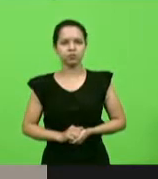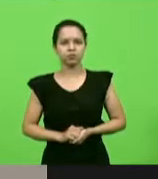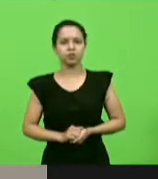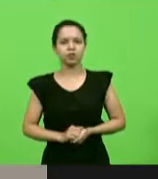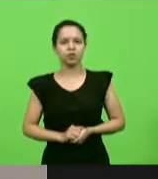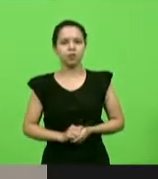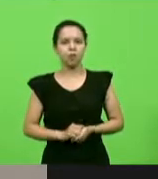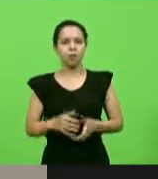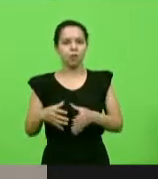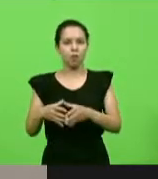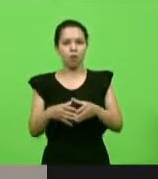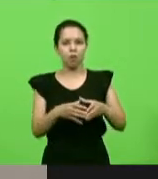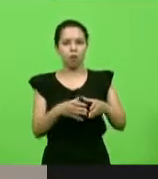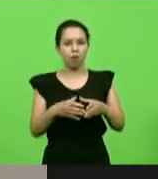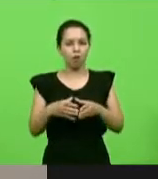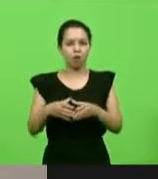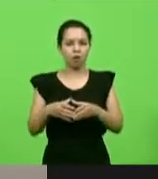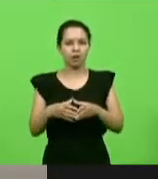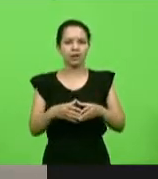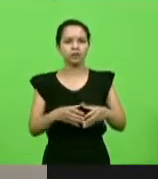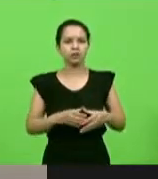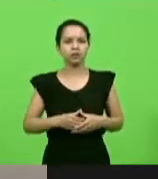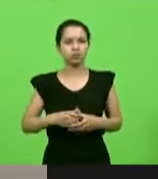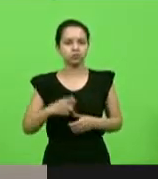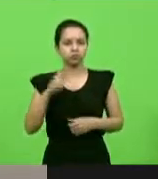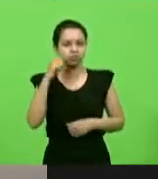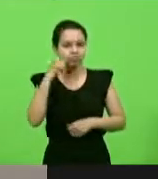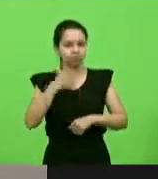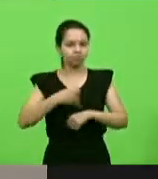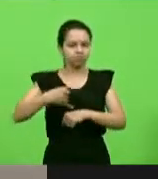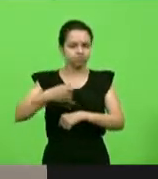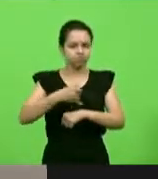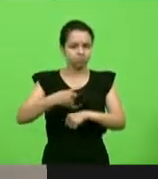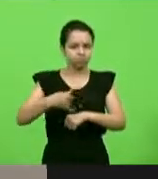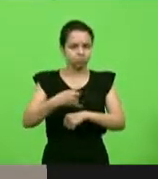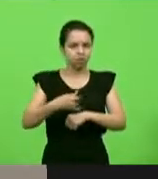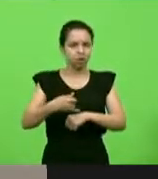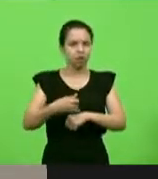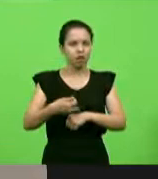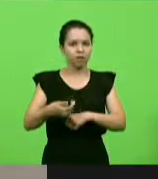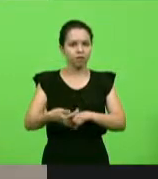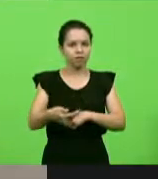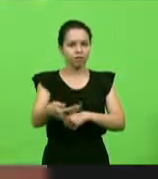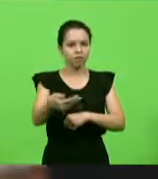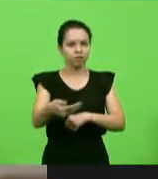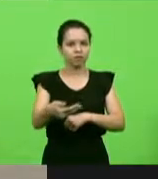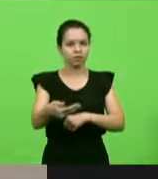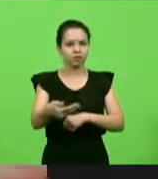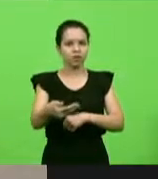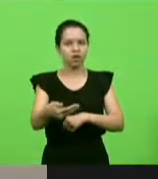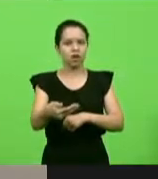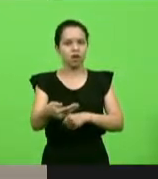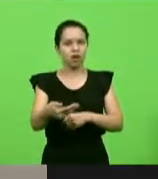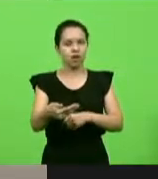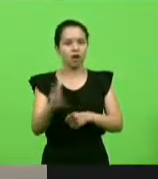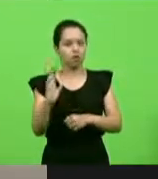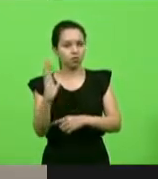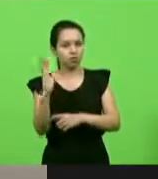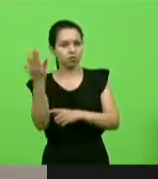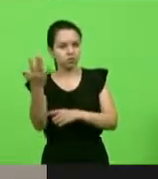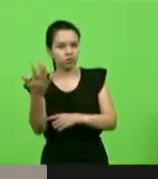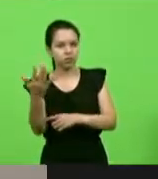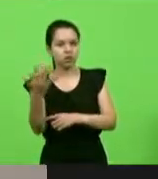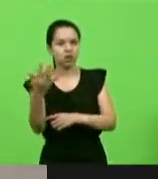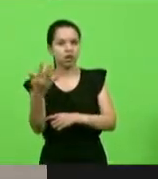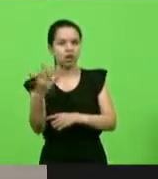gás natural, que está previsto para ser realizado logo mais, aqui